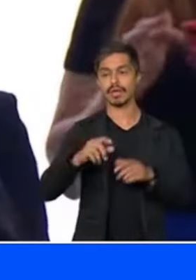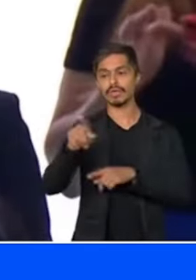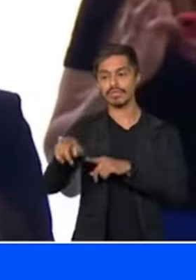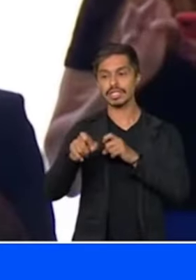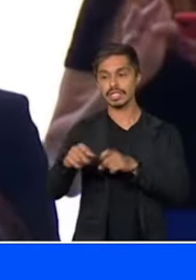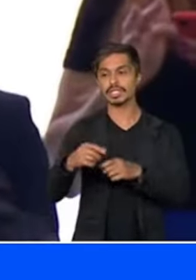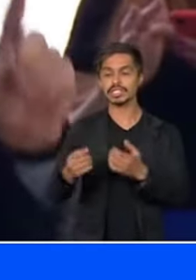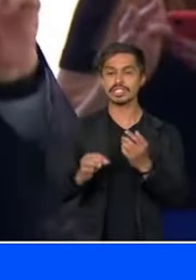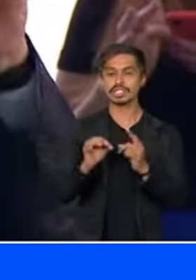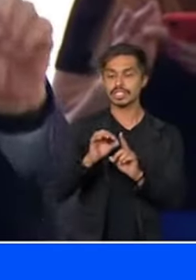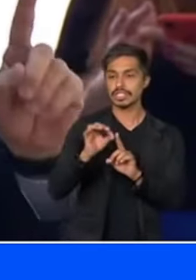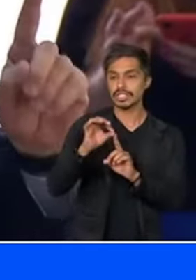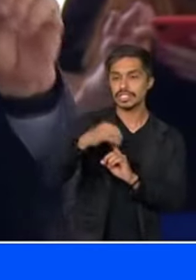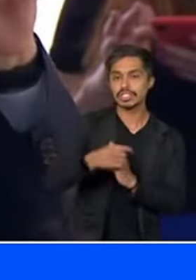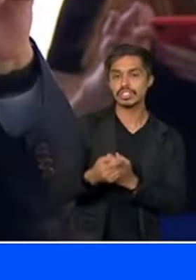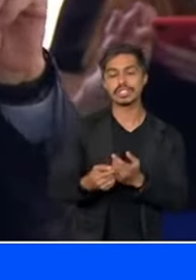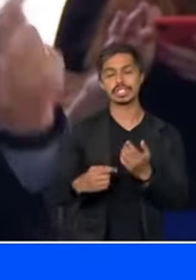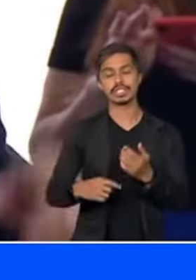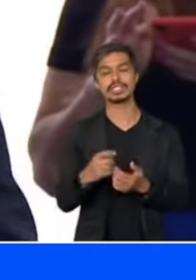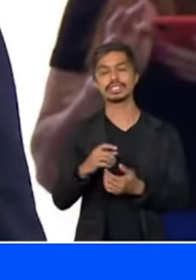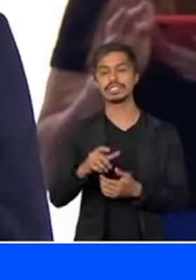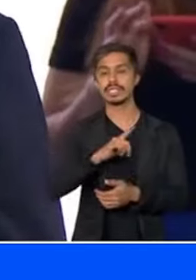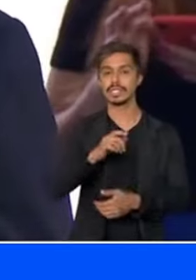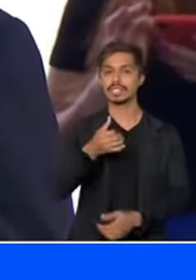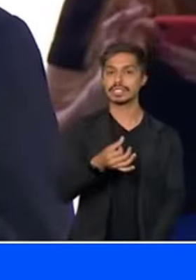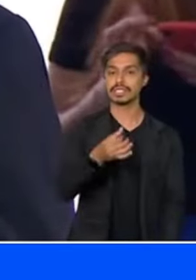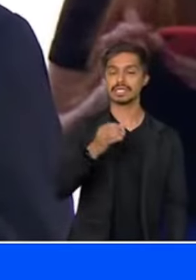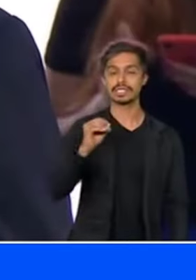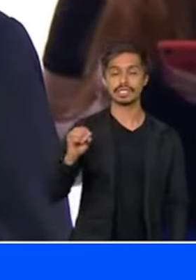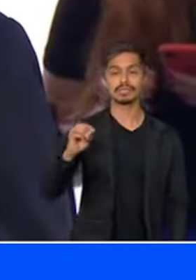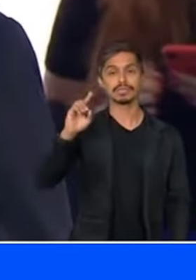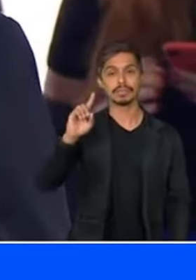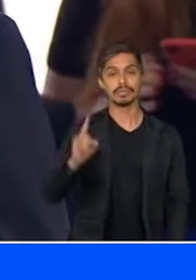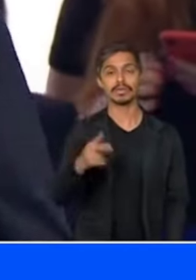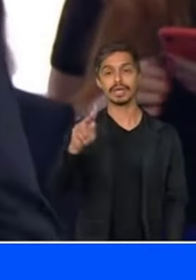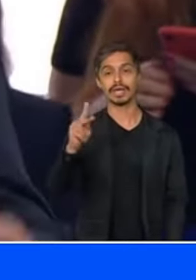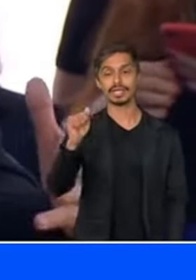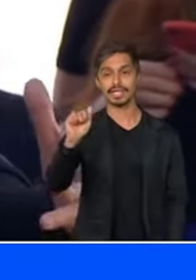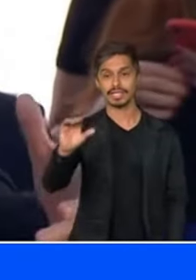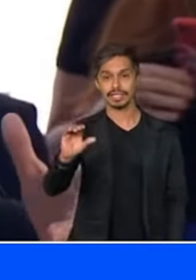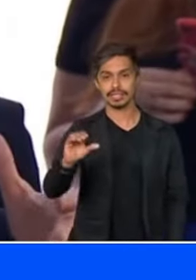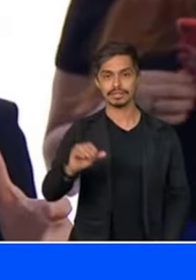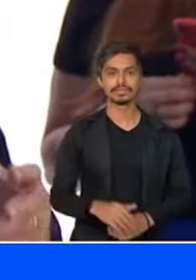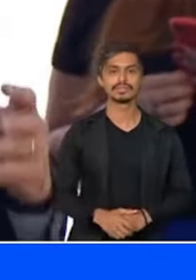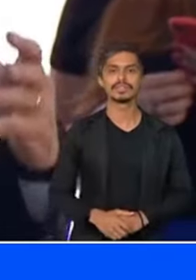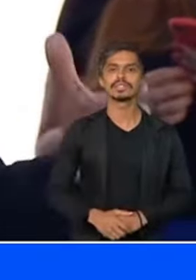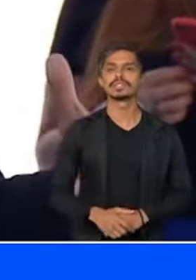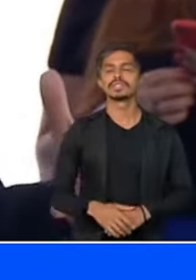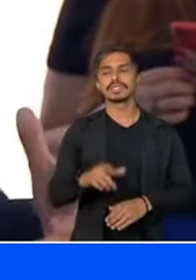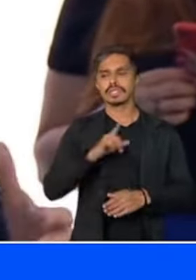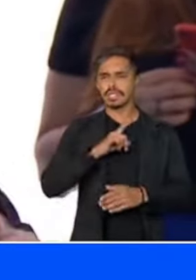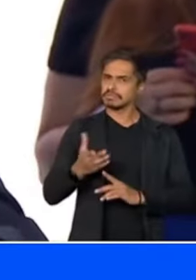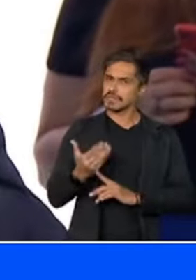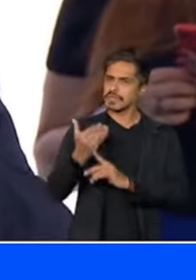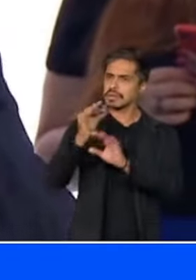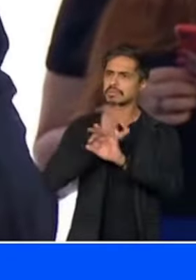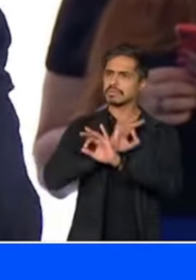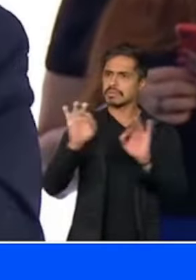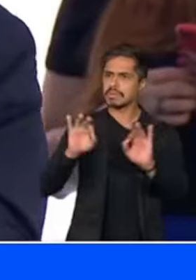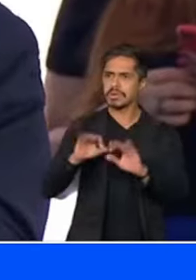Brasil tem 600 mil hectares Um espetáculo De tecnologia Colhetas